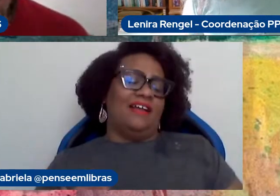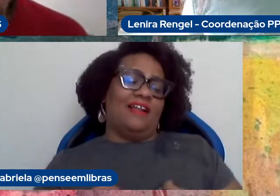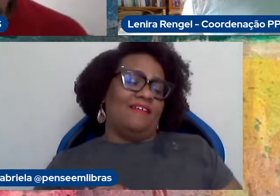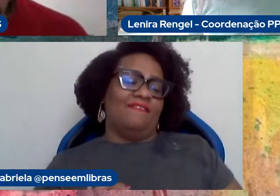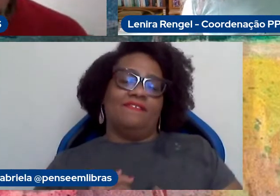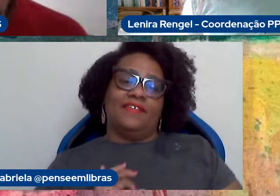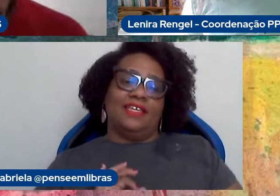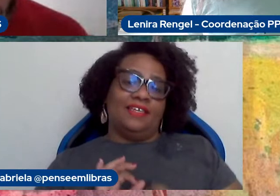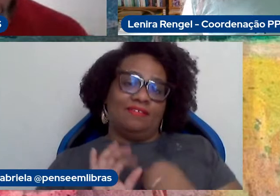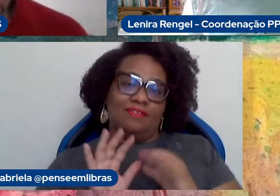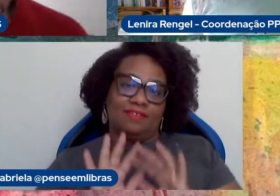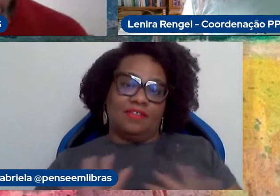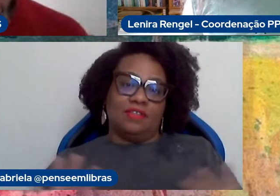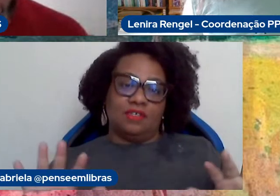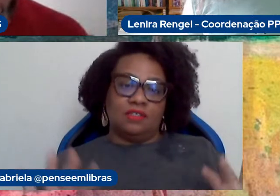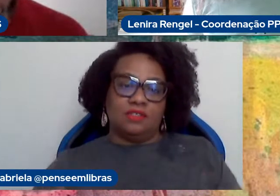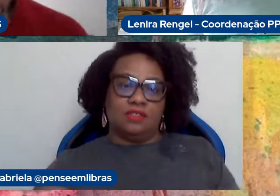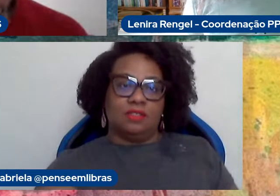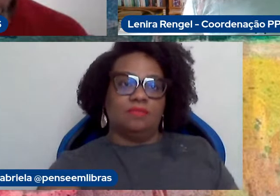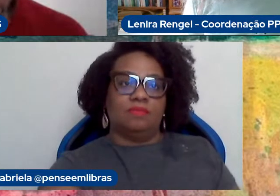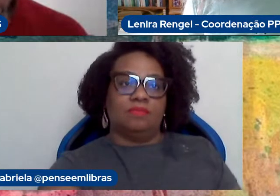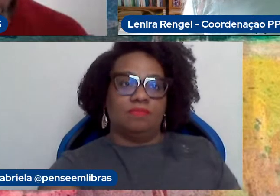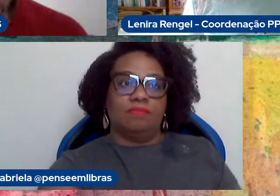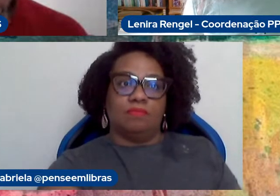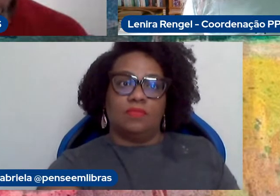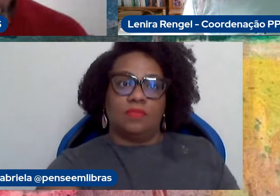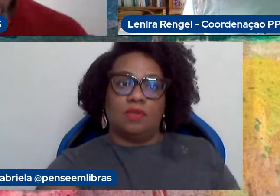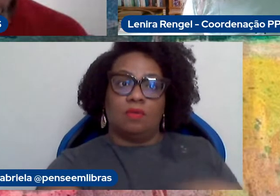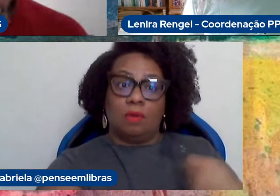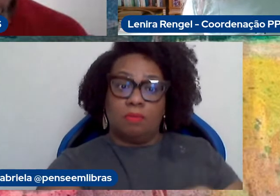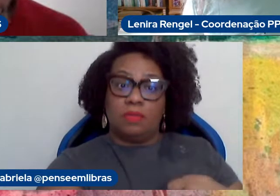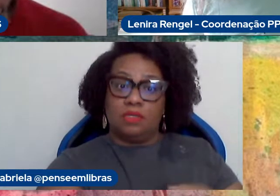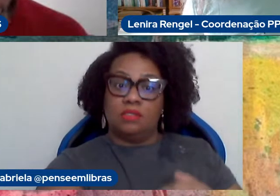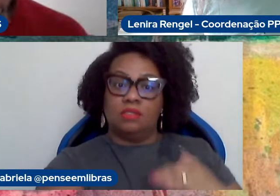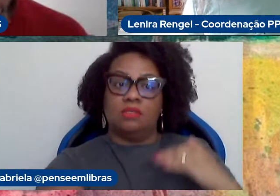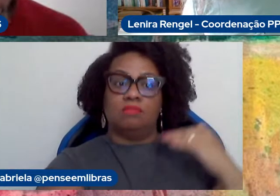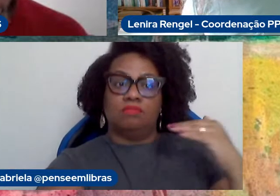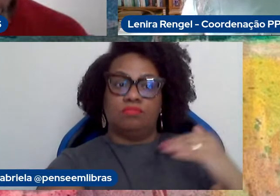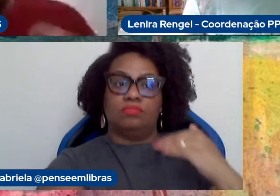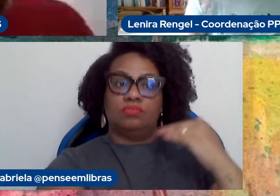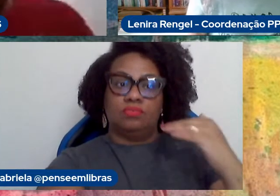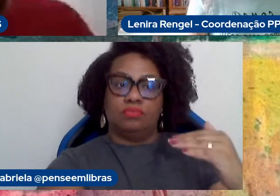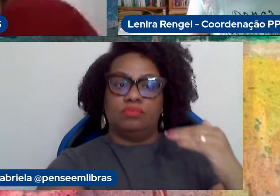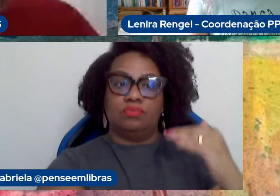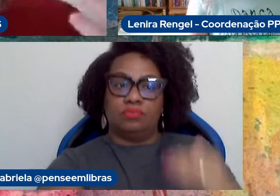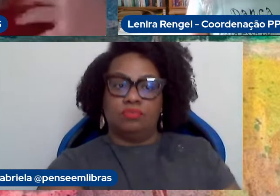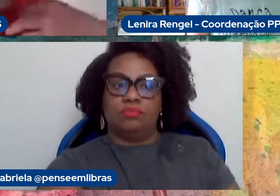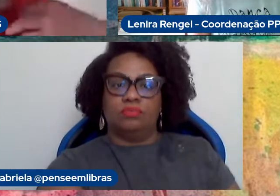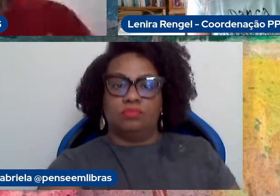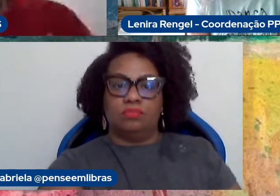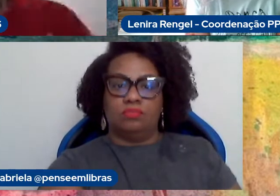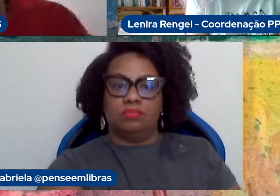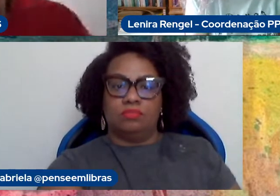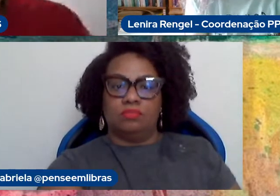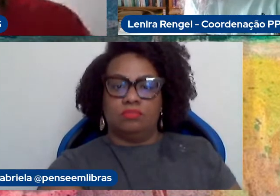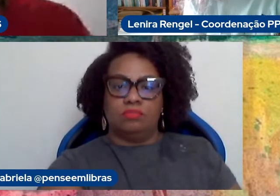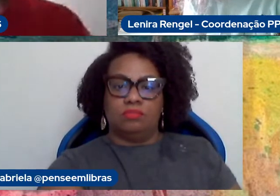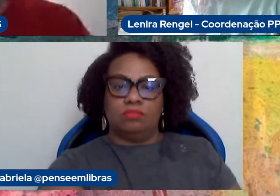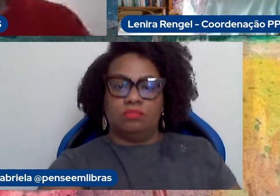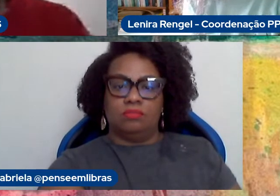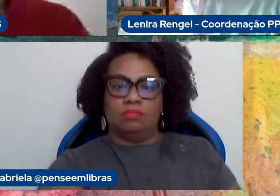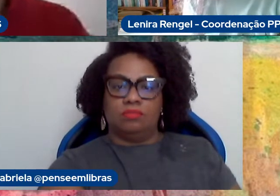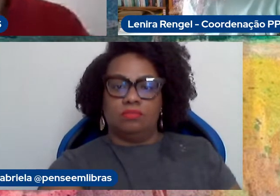então, a gente tem que emancipar, exatamente, emancipar isso, e a gente emancipando, isso a gente emancipa nossos